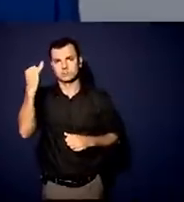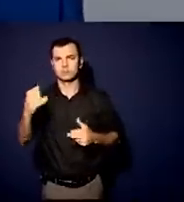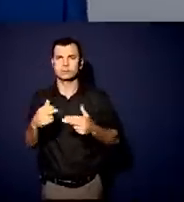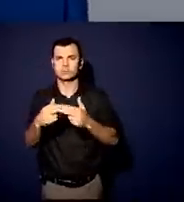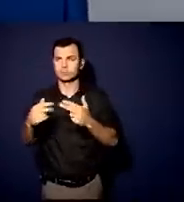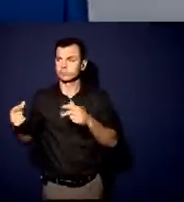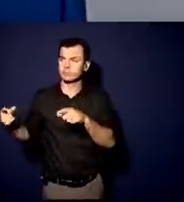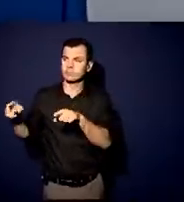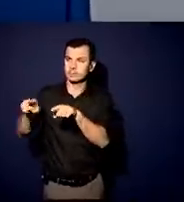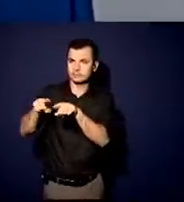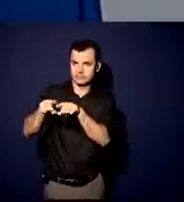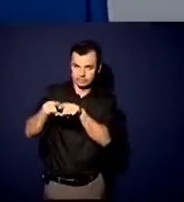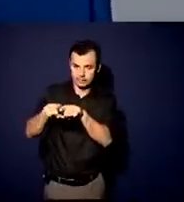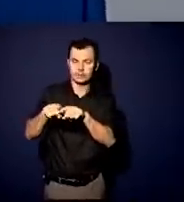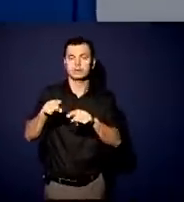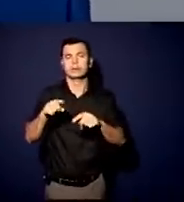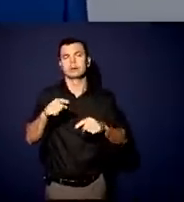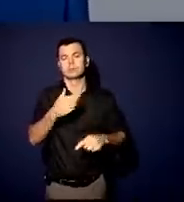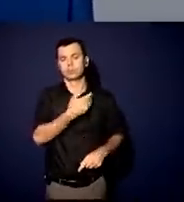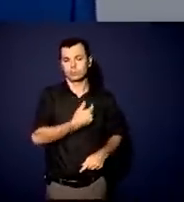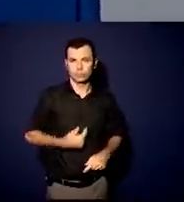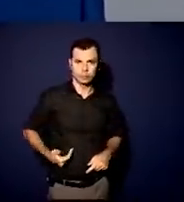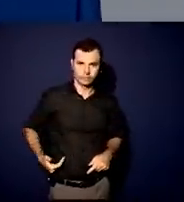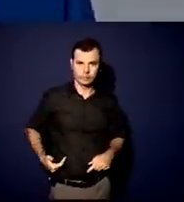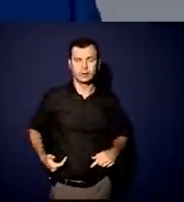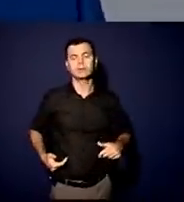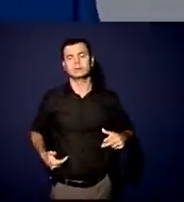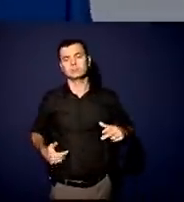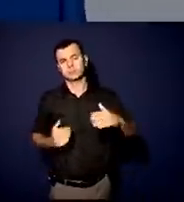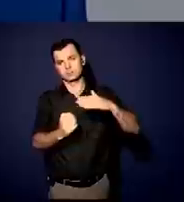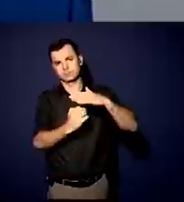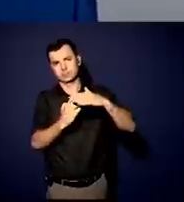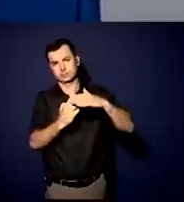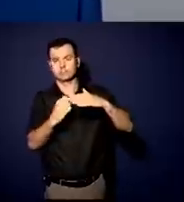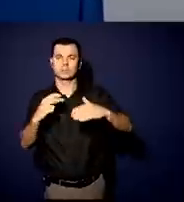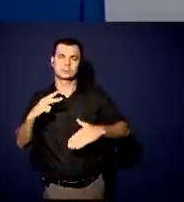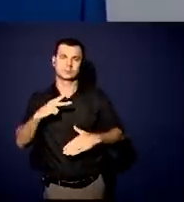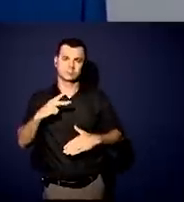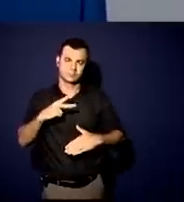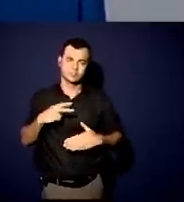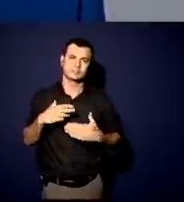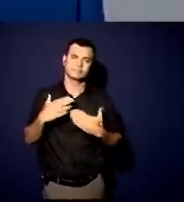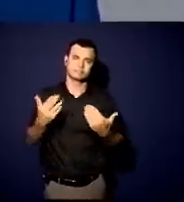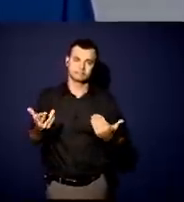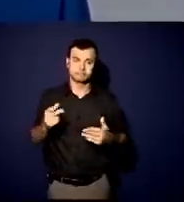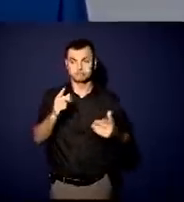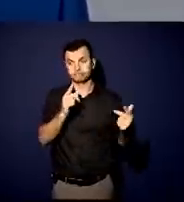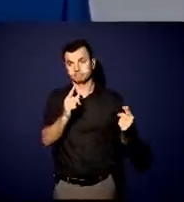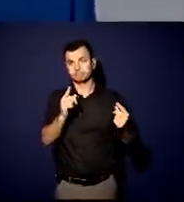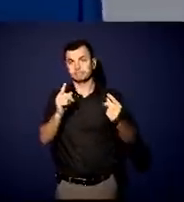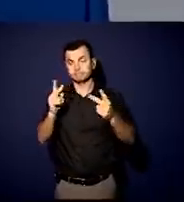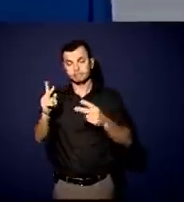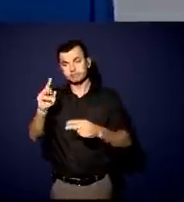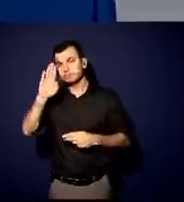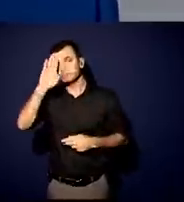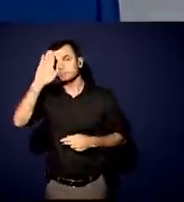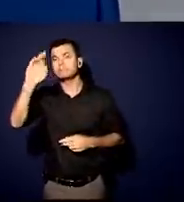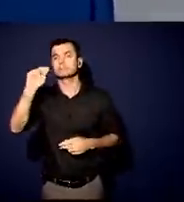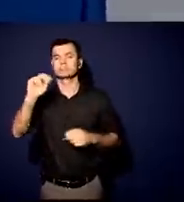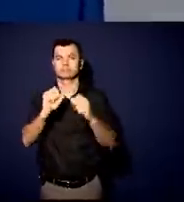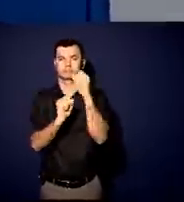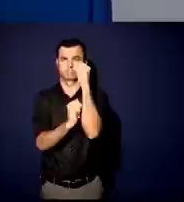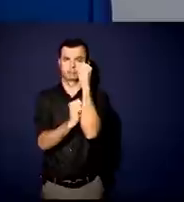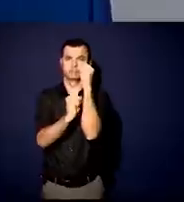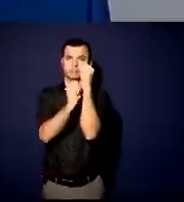parcerias públicos privadas, então essa é uma novidade importante. E a grande privatização, sem dúvida nenhuma, é a da Sabesp, a gente vai iniciar